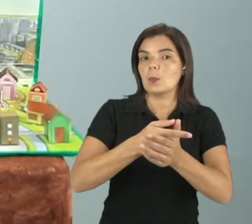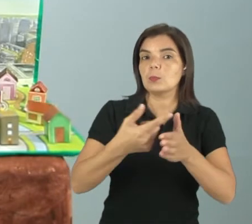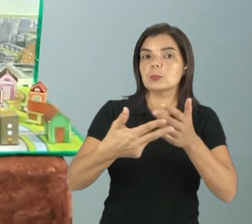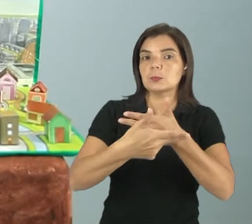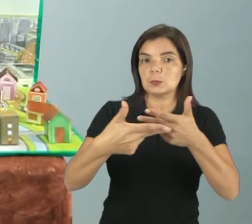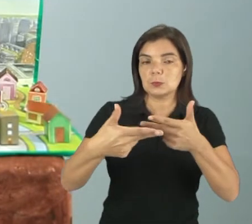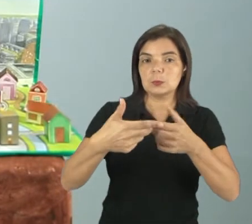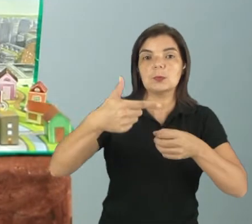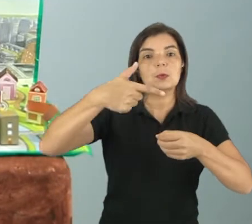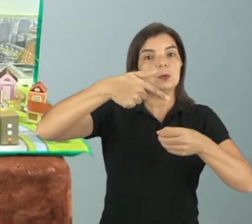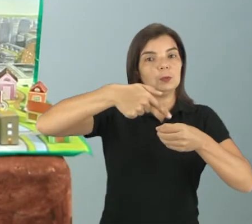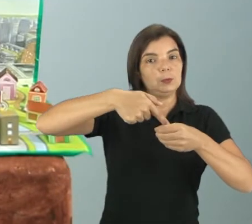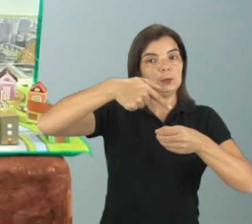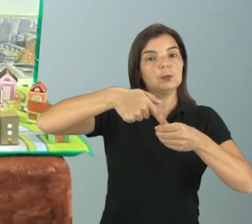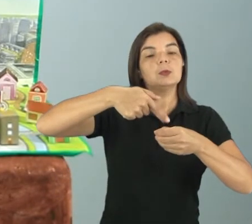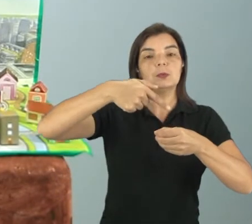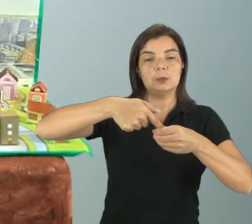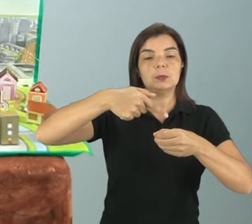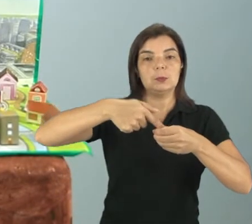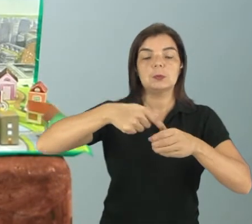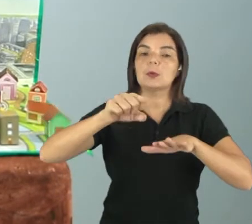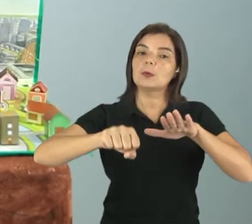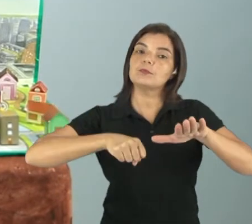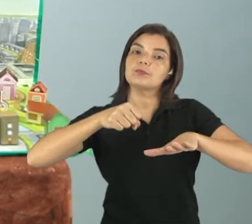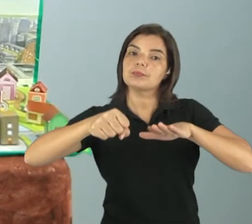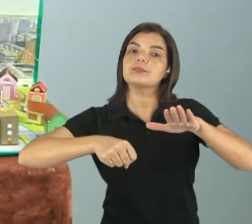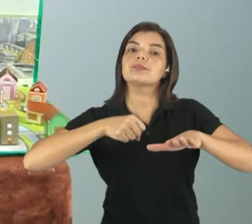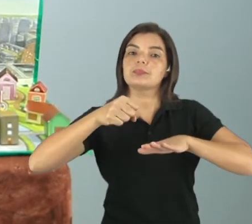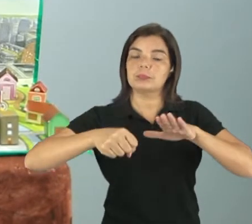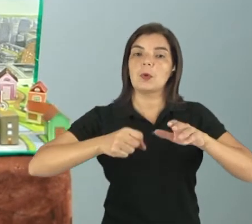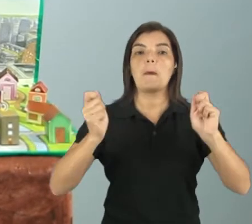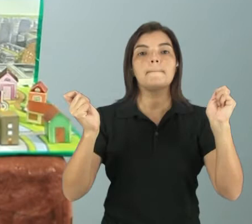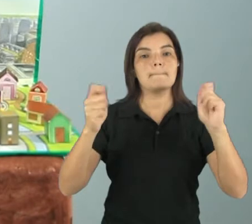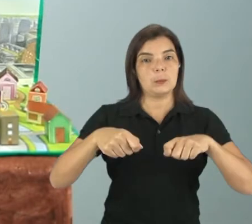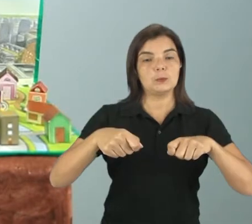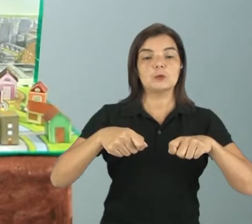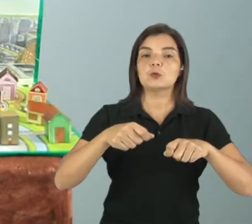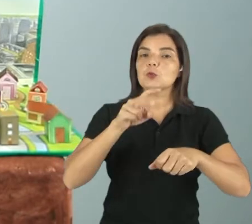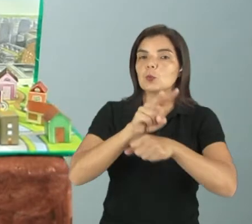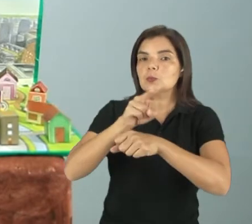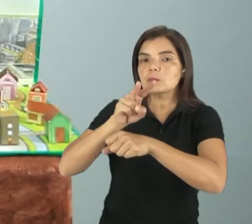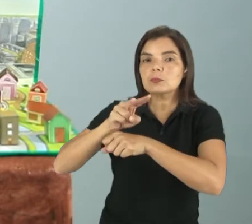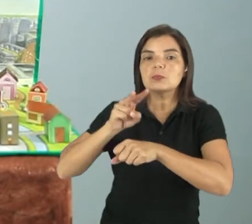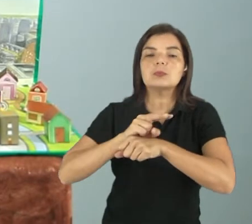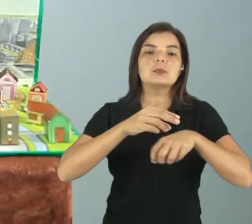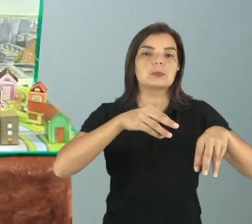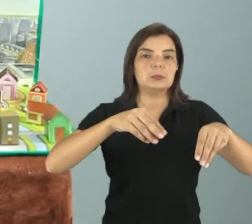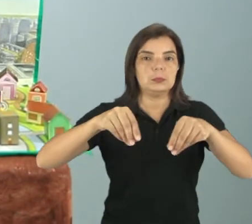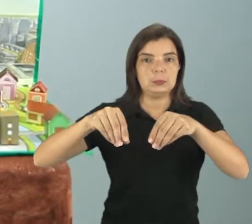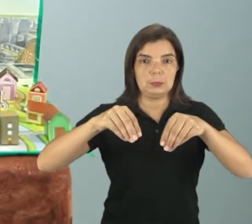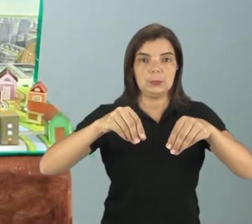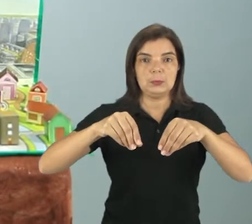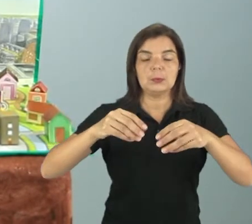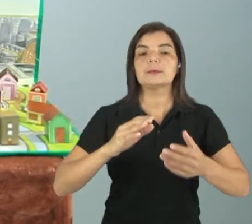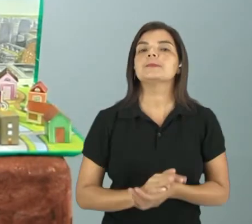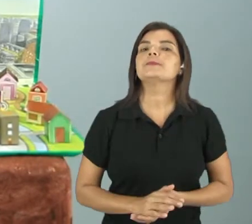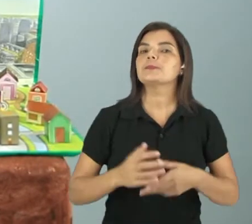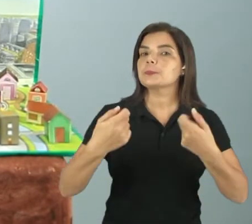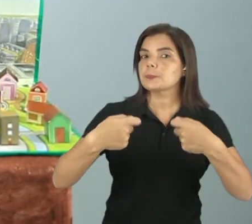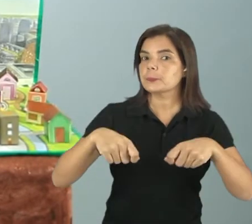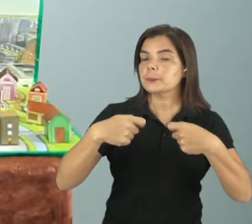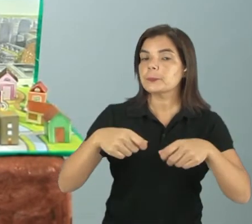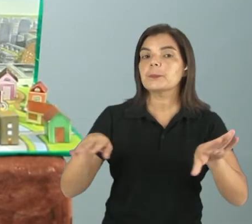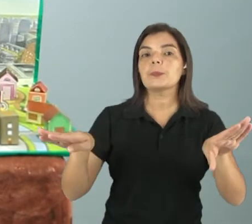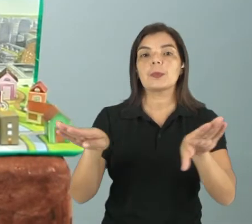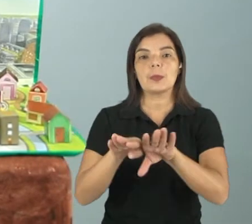comprar o combustível, para colocar na sua máquina, né, para poder arar a terra, né, para cuidar da terra. Precisa